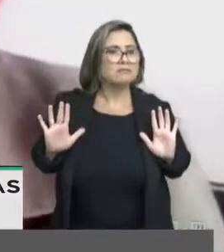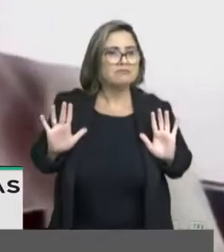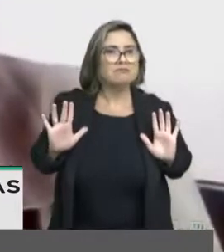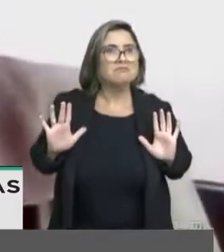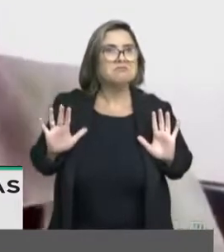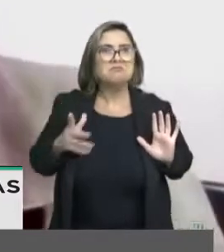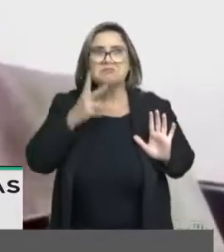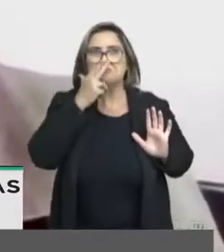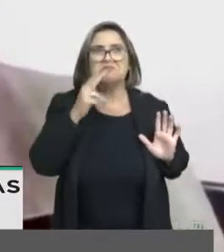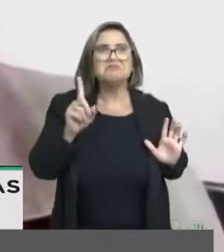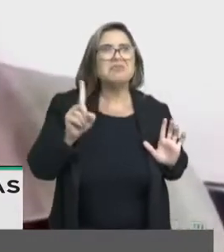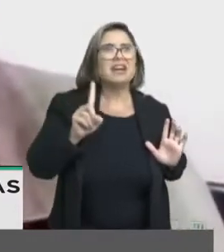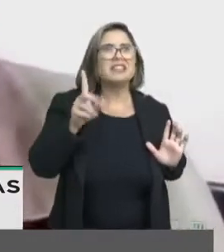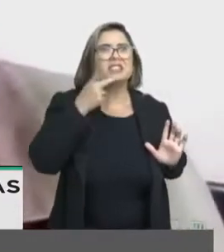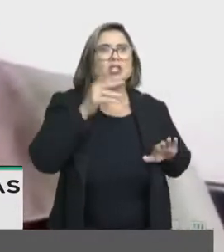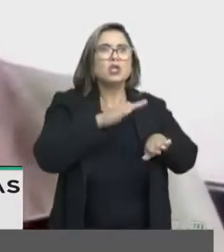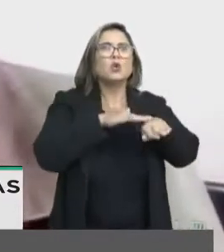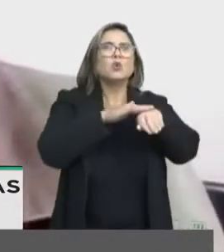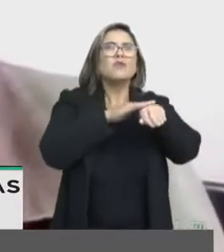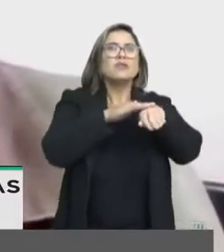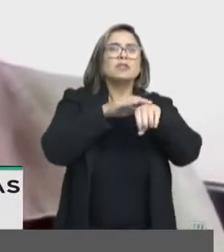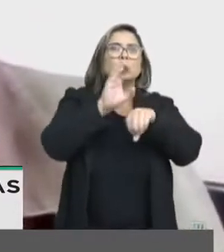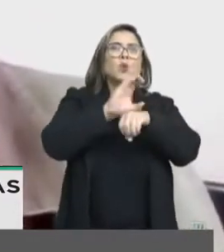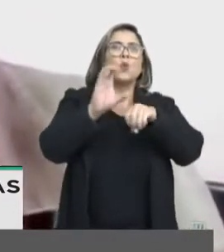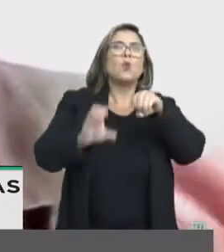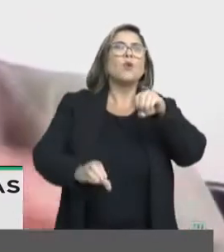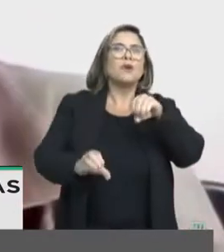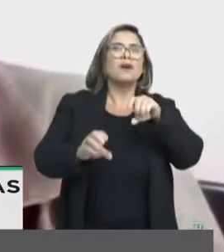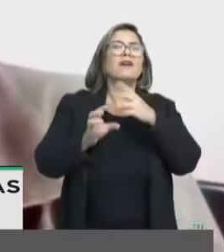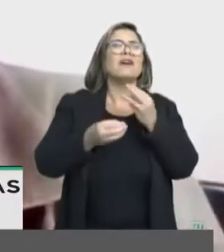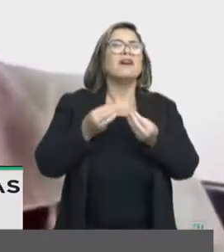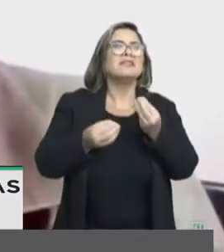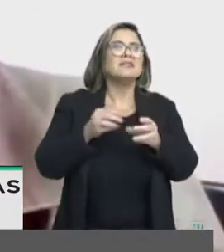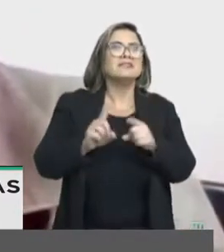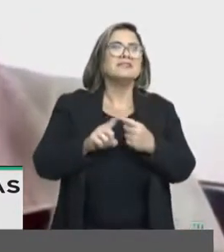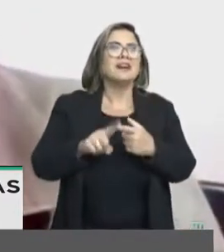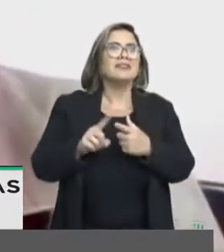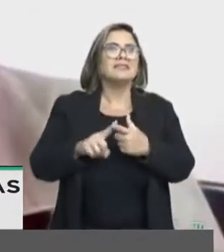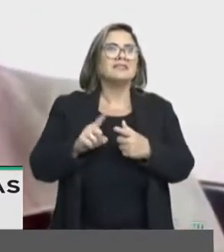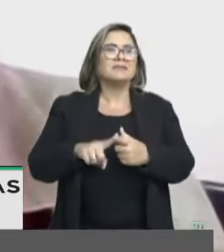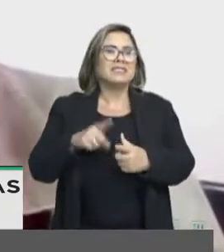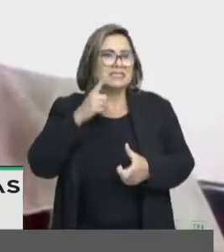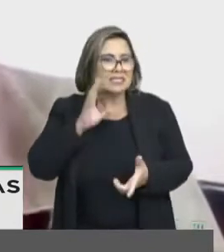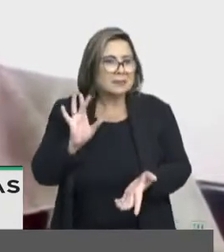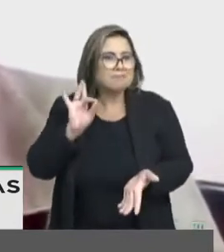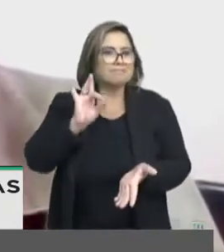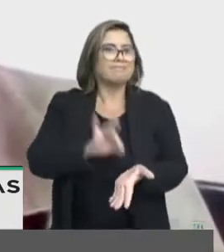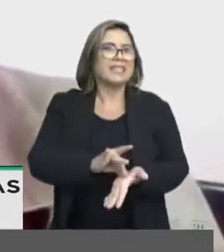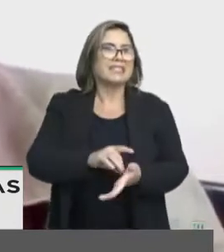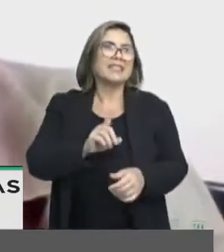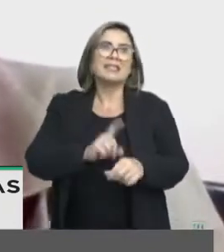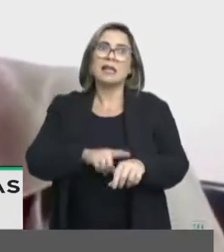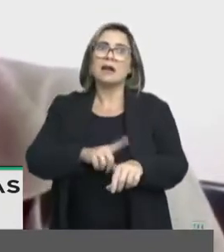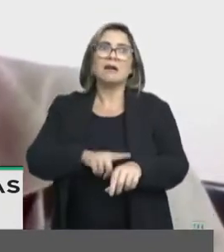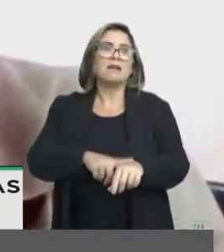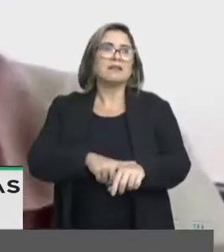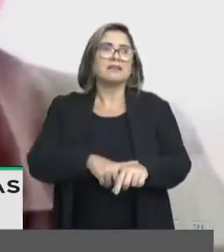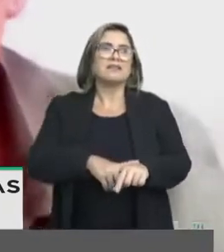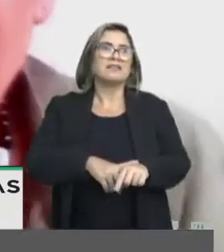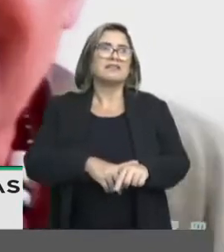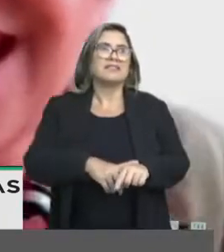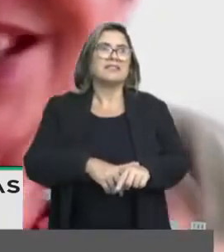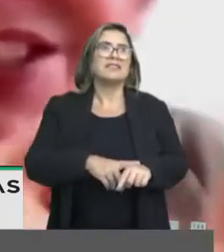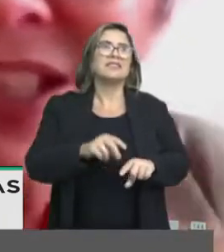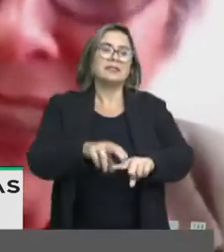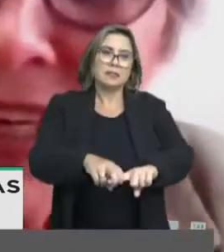parece que não foi debatida no CONAT, essa medida provisória. E medida provisória tem efeito imediato, tem efeito imediato. Por isso que